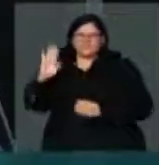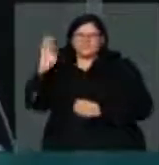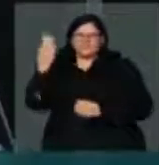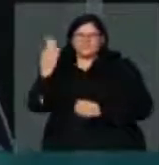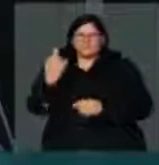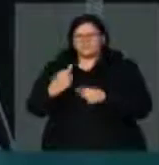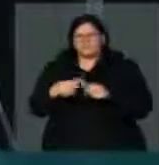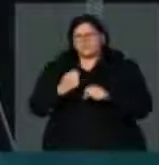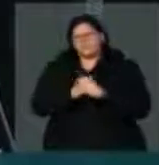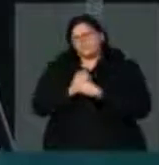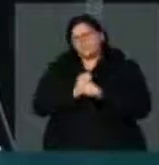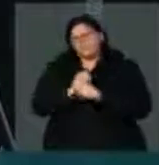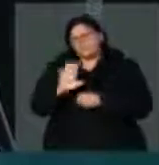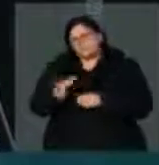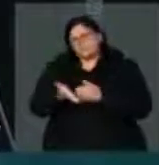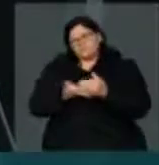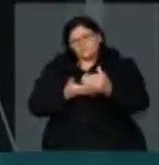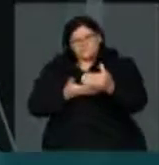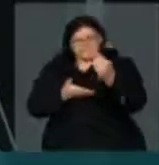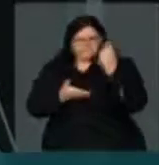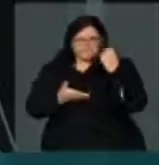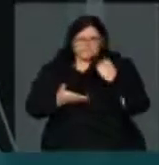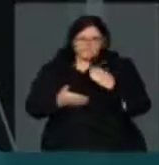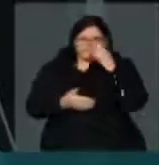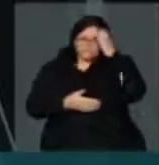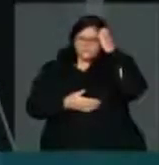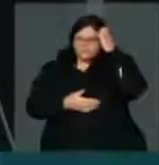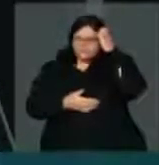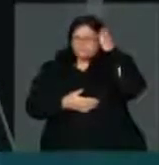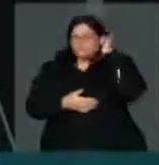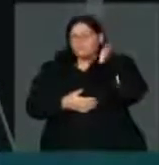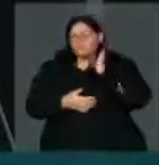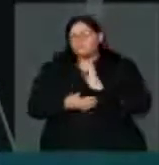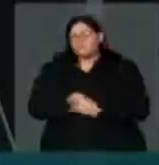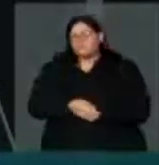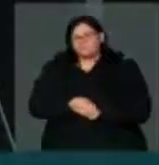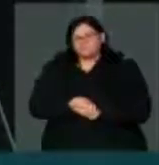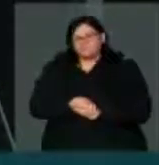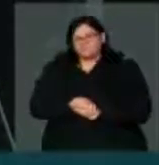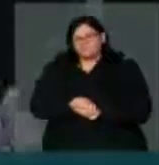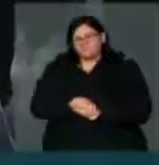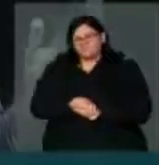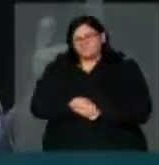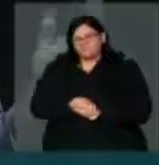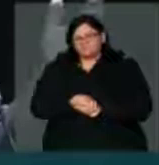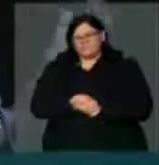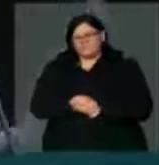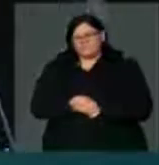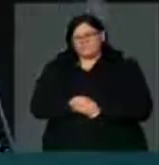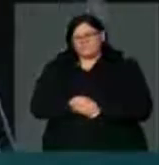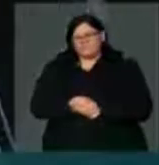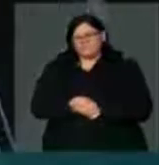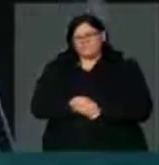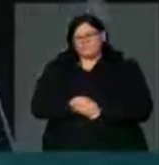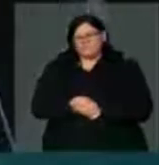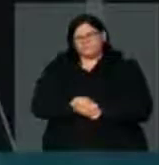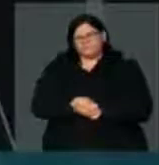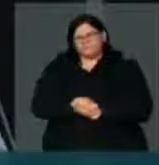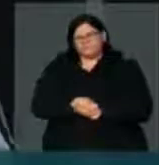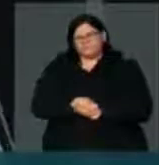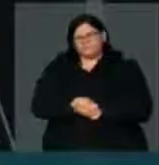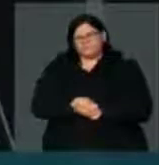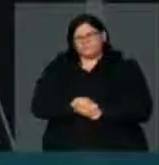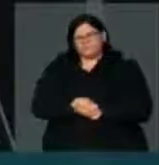começado há muito tempo. De toda forma, quero deixar aqui, nos anais da casa, um comentário de Alvís,